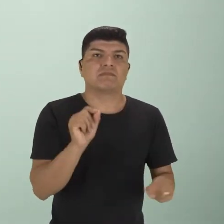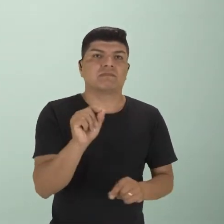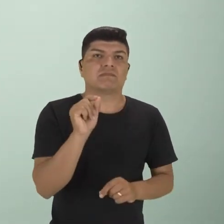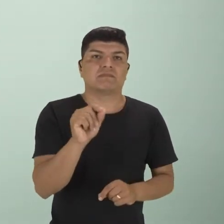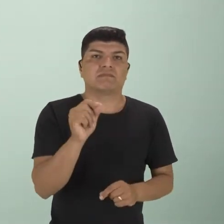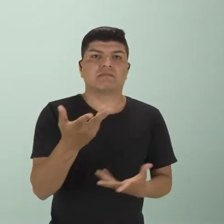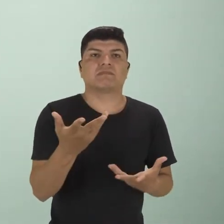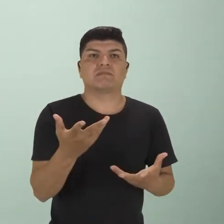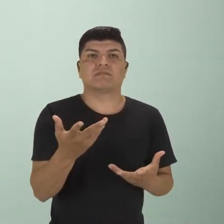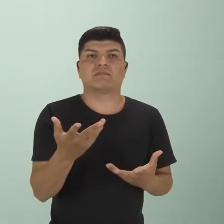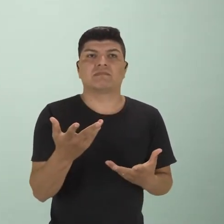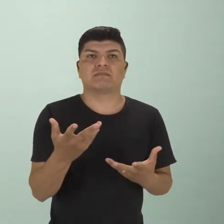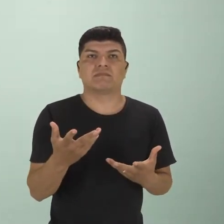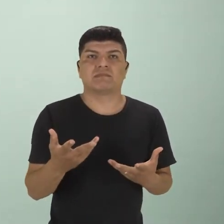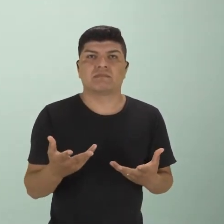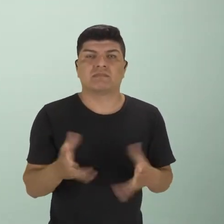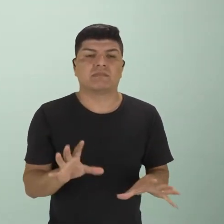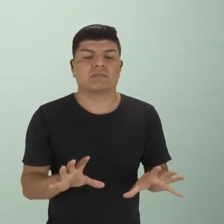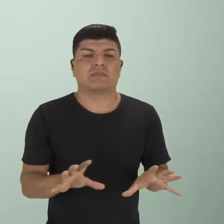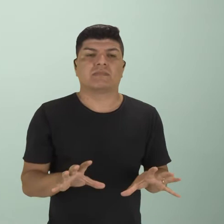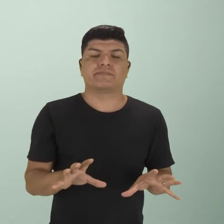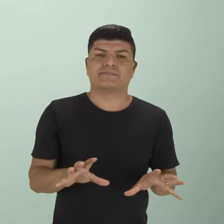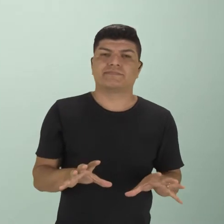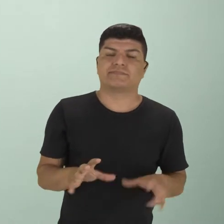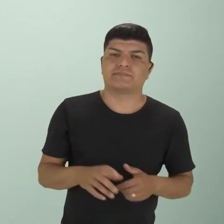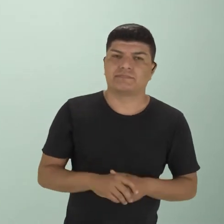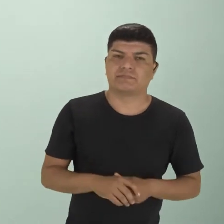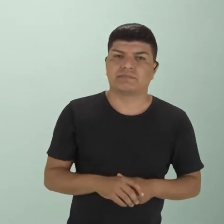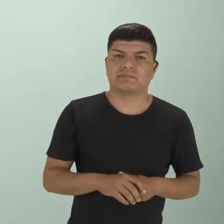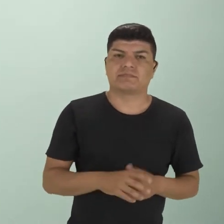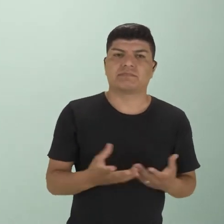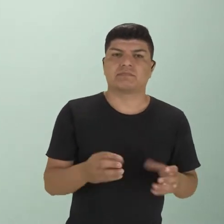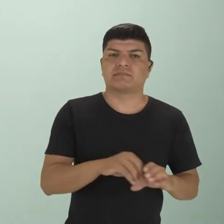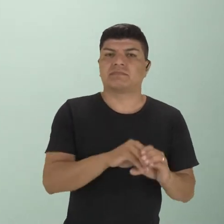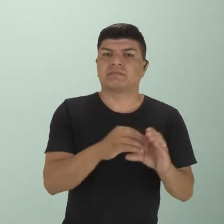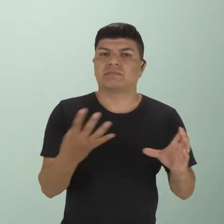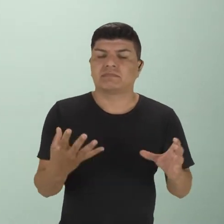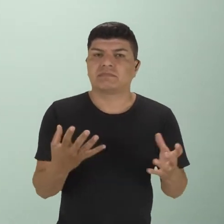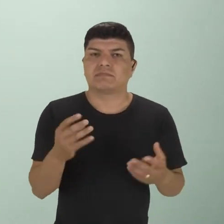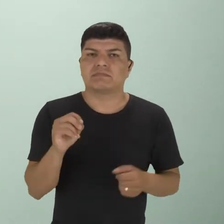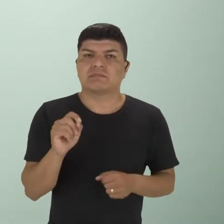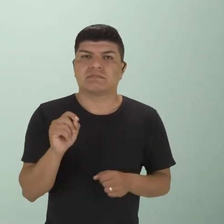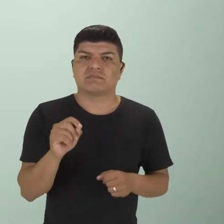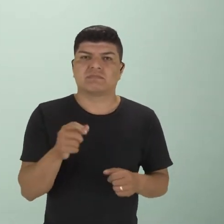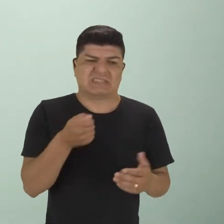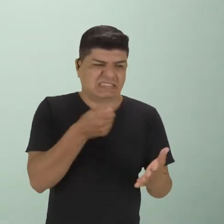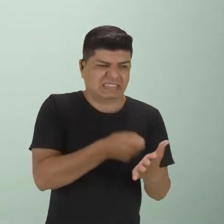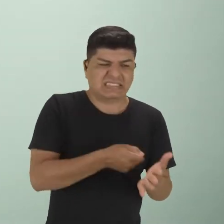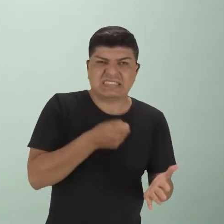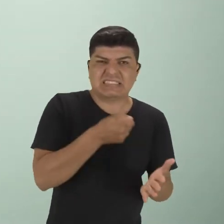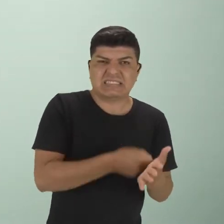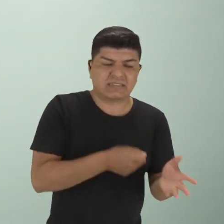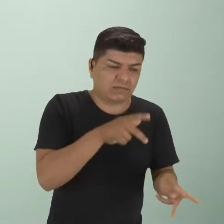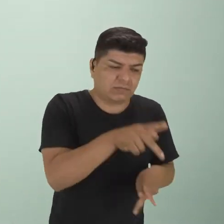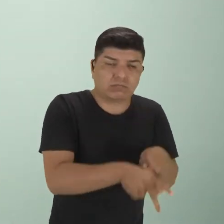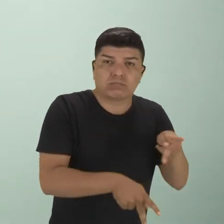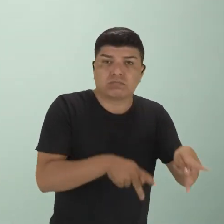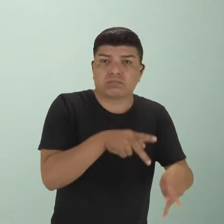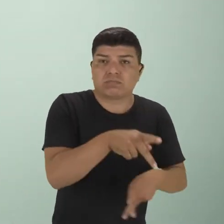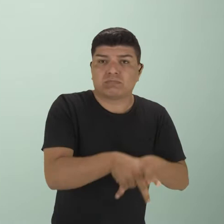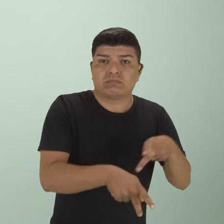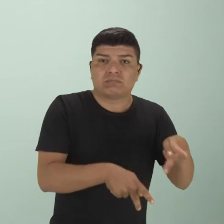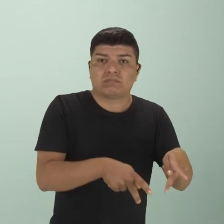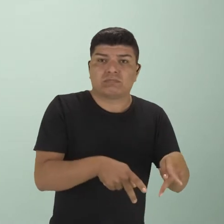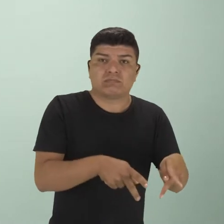tomando medidas muito, vamos dizer assim, de caráter de pressionar esse povo,